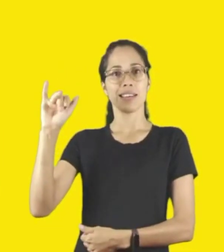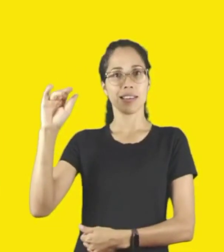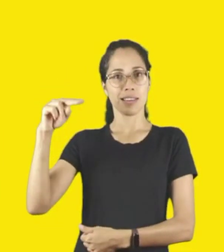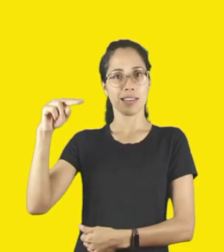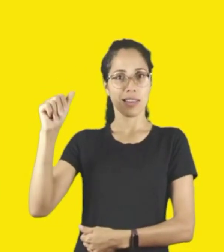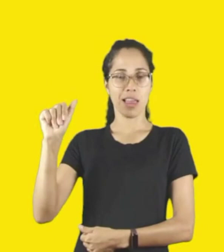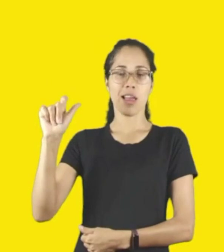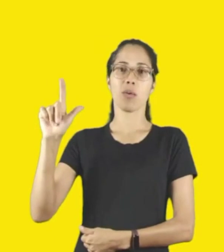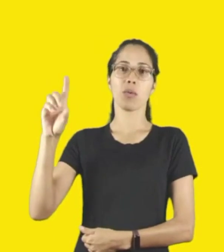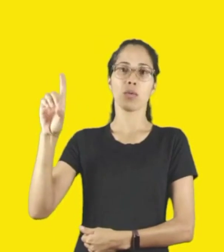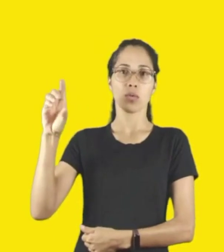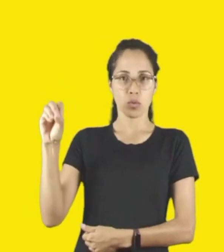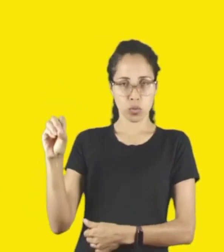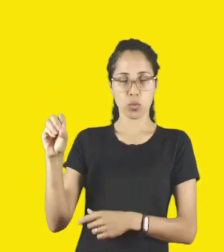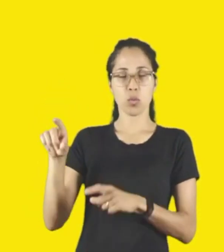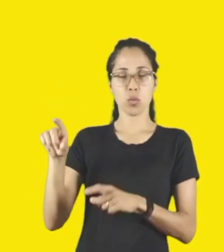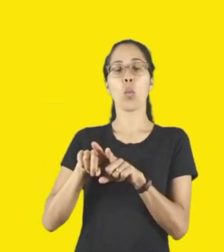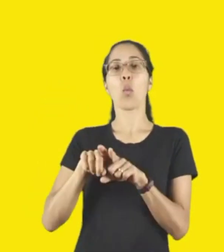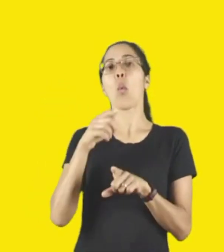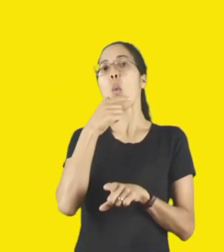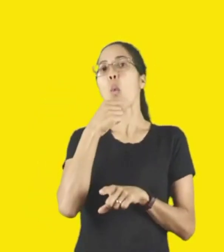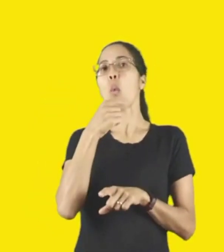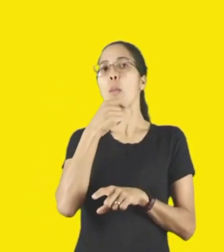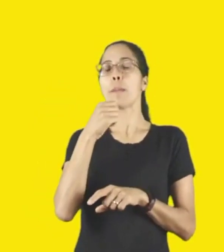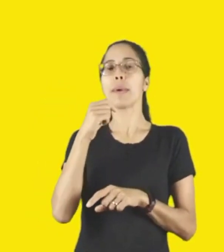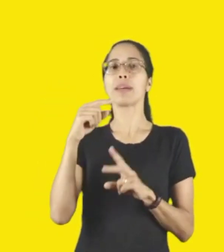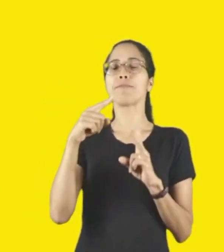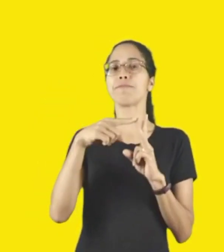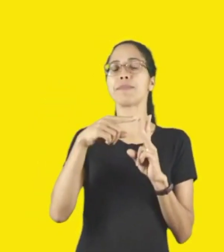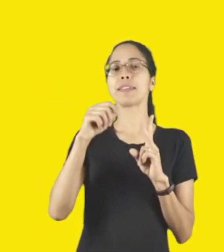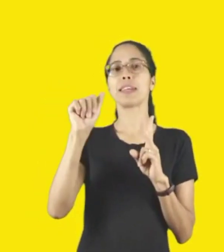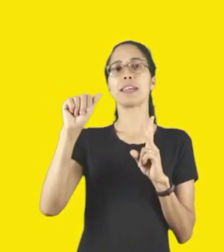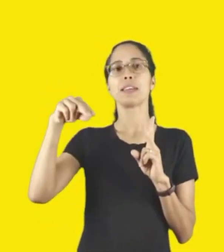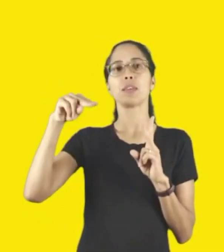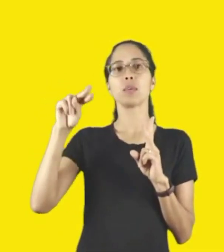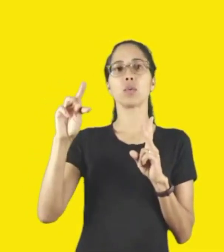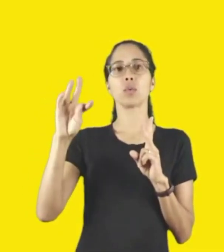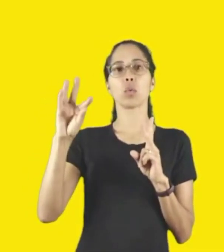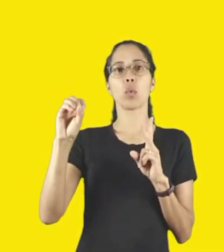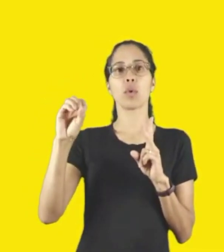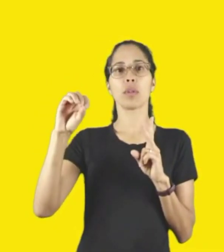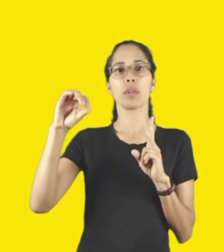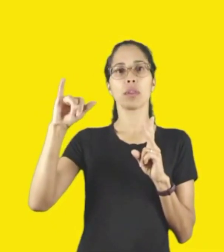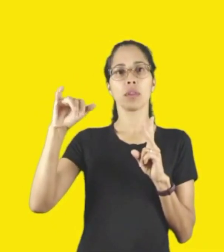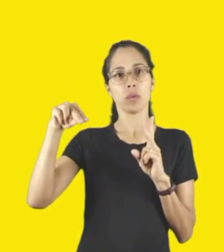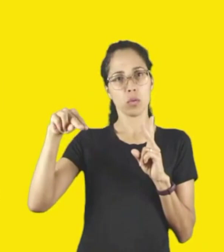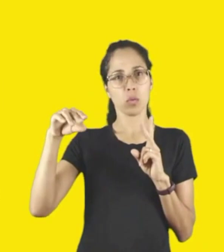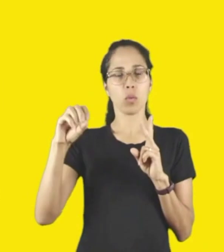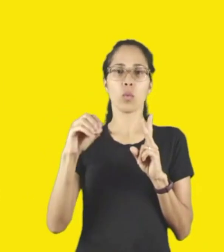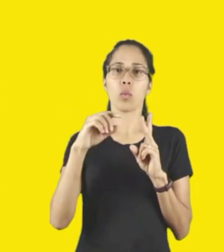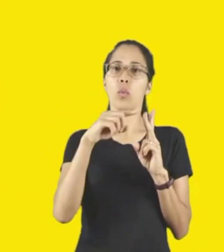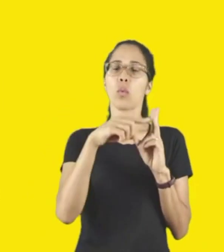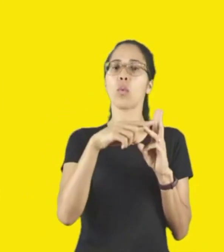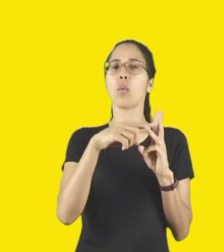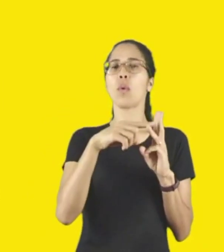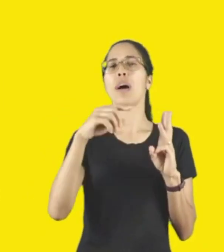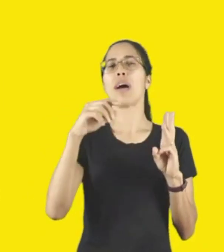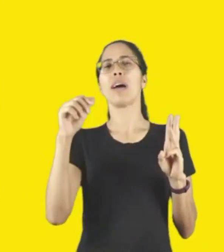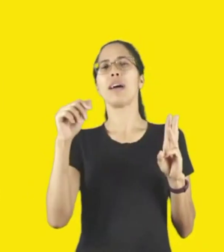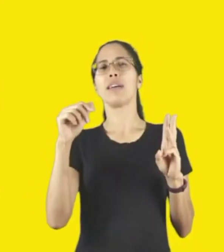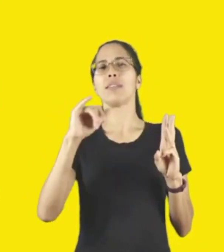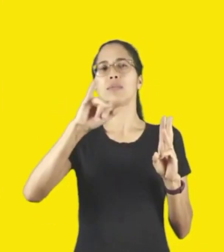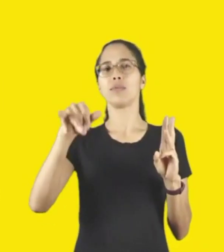Preto, o Antônio Cozi Júnior, de Pindamã e Ogaba, o senhor Antônio Geraldo Janine, de Matão, o senhor José